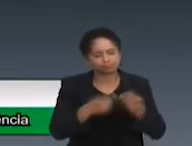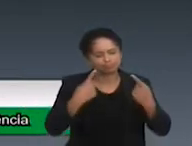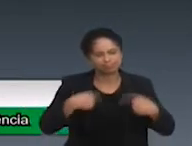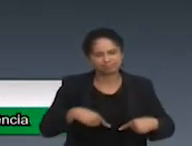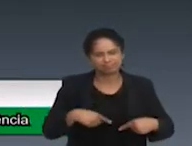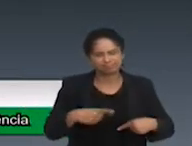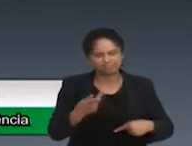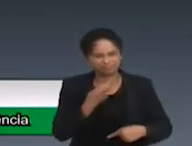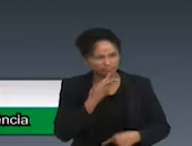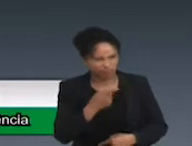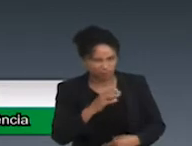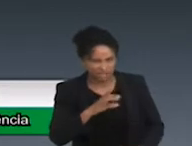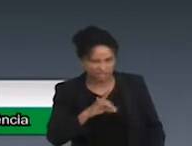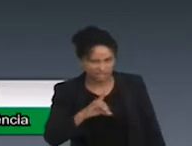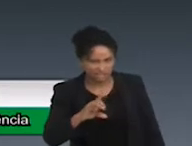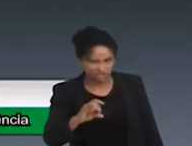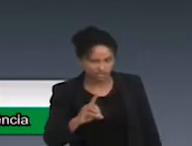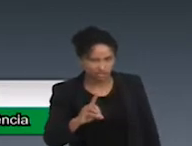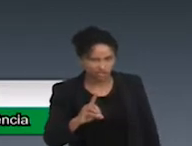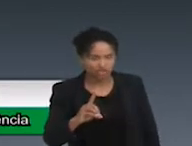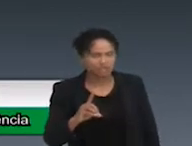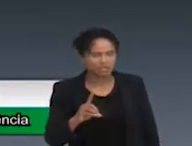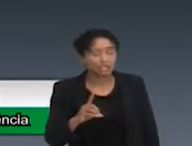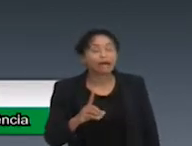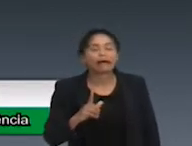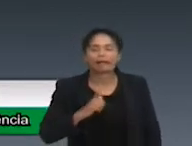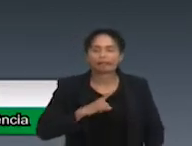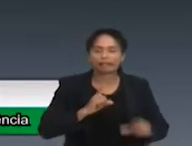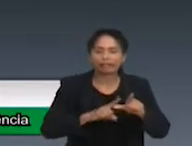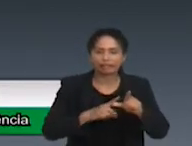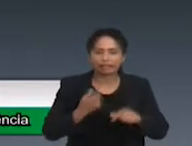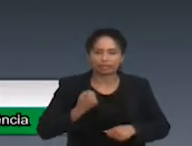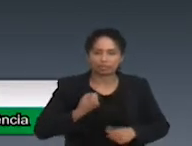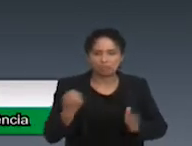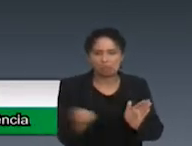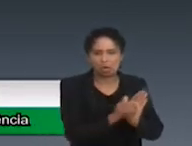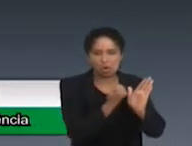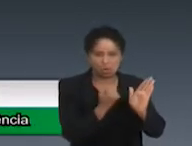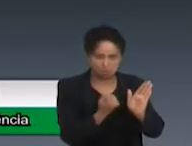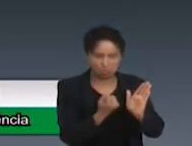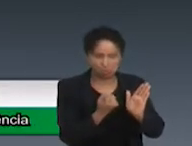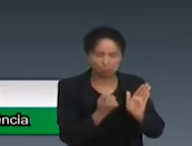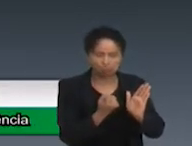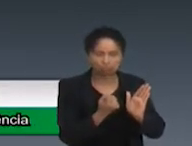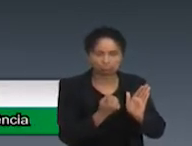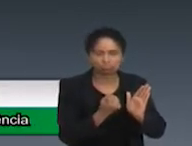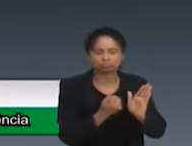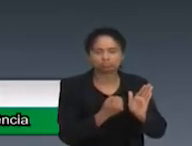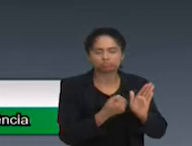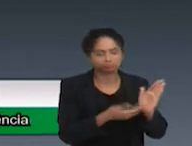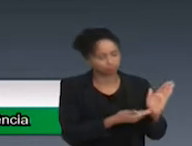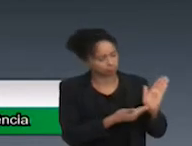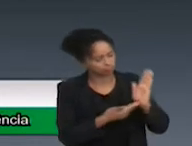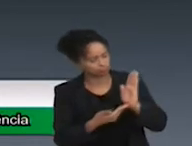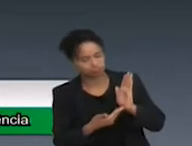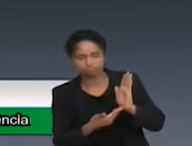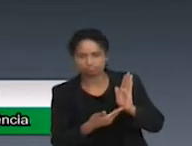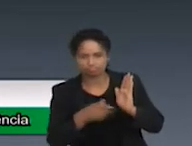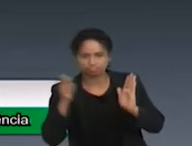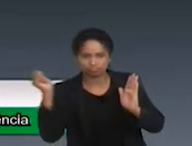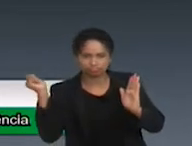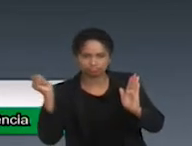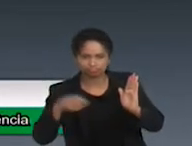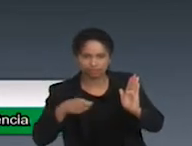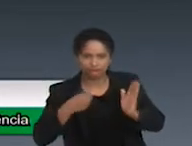Classificação Internacional de Doença, que é aquela letra com aquele número que abre a possibilidade do tratamento. Mas quando a gente pensa, além